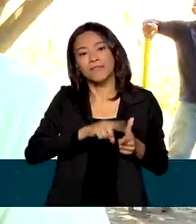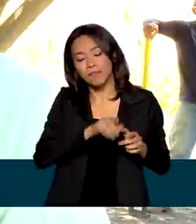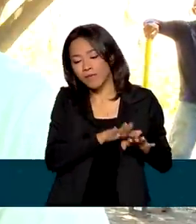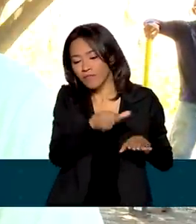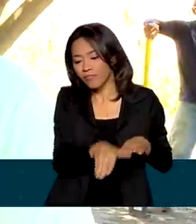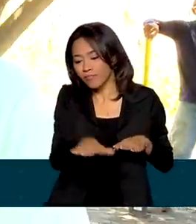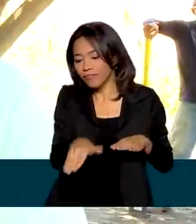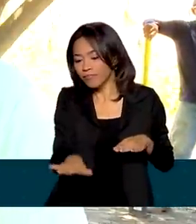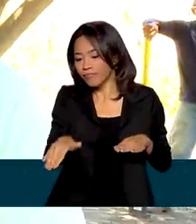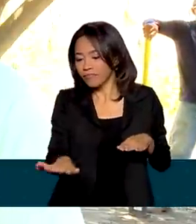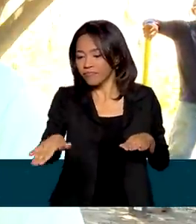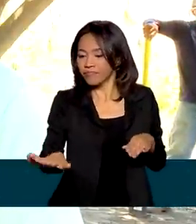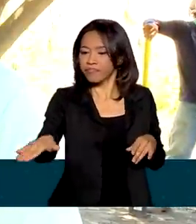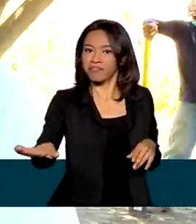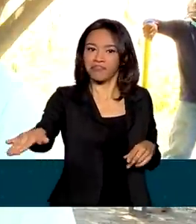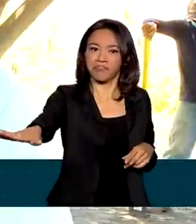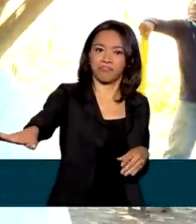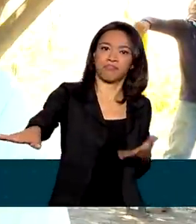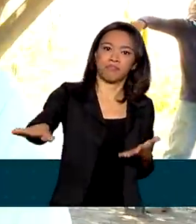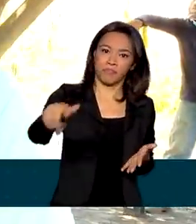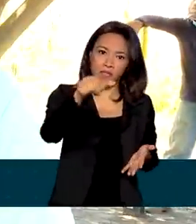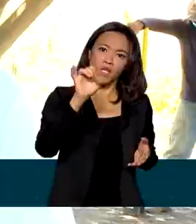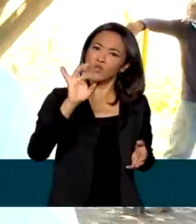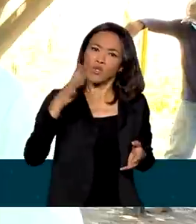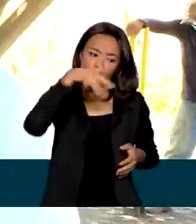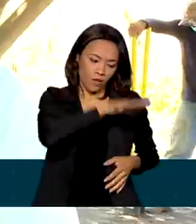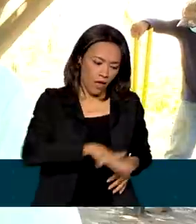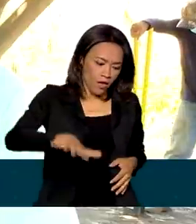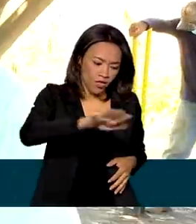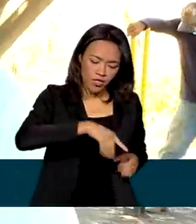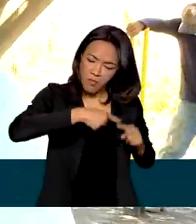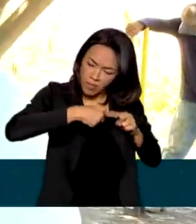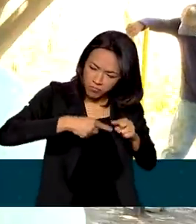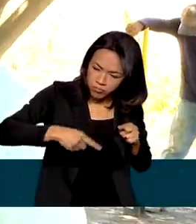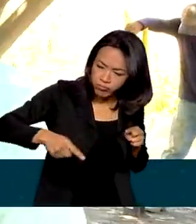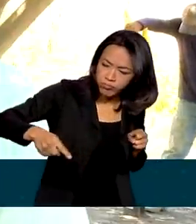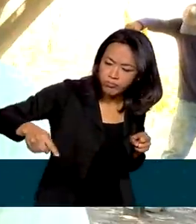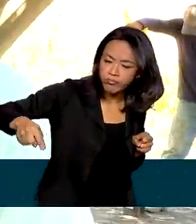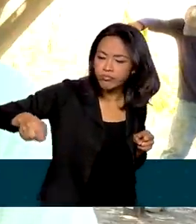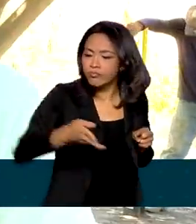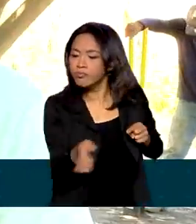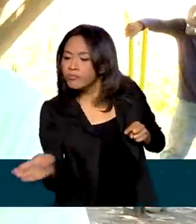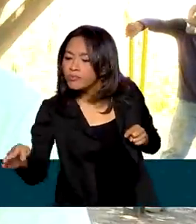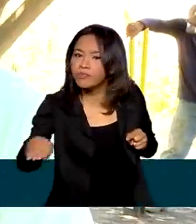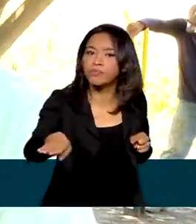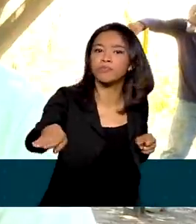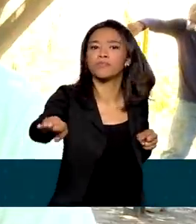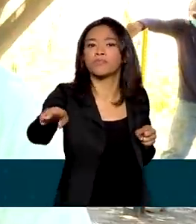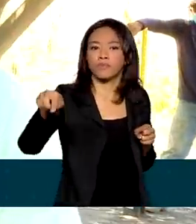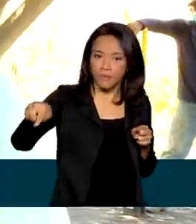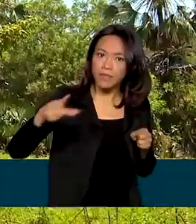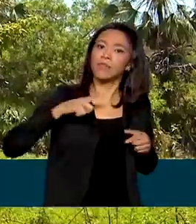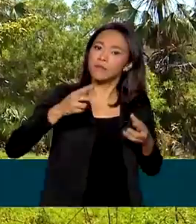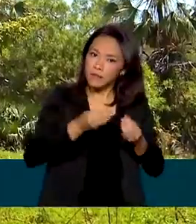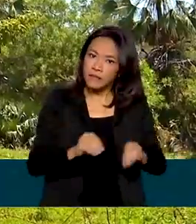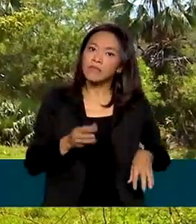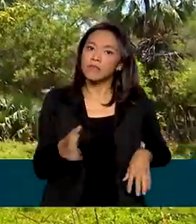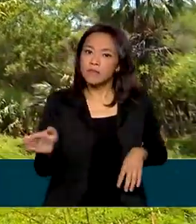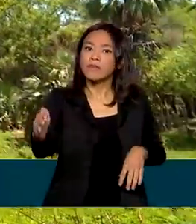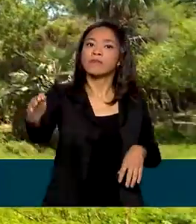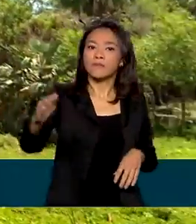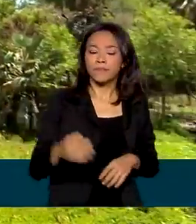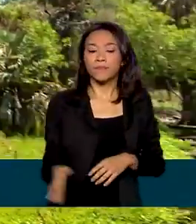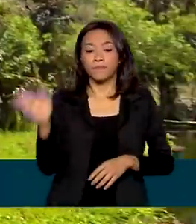os aquíferos, por volta não só da região, como em todas as localidades que ele influencia direta e indiretamente. O